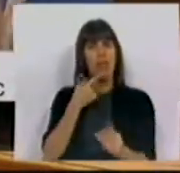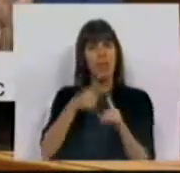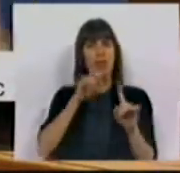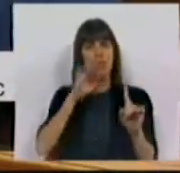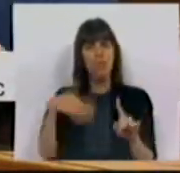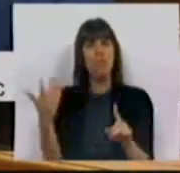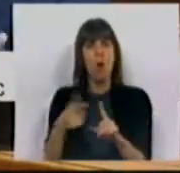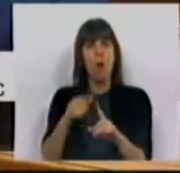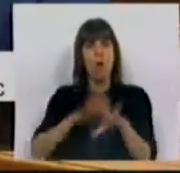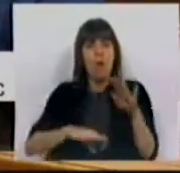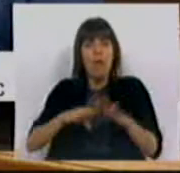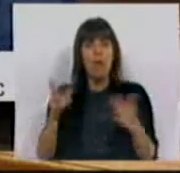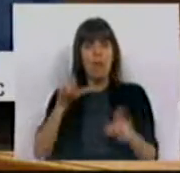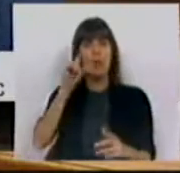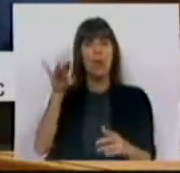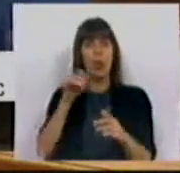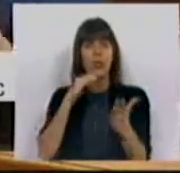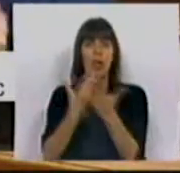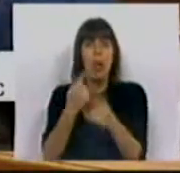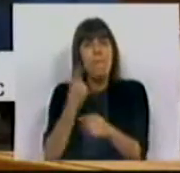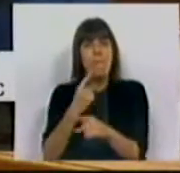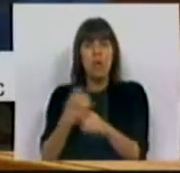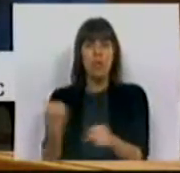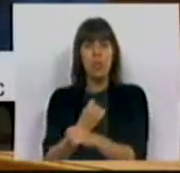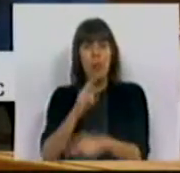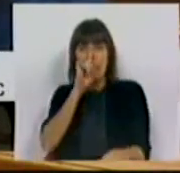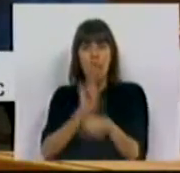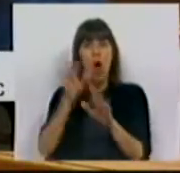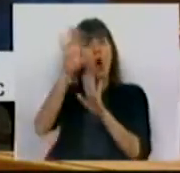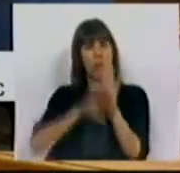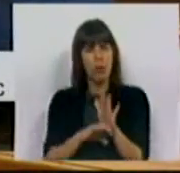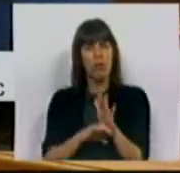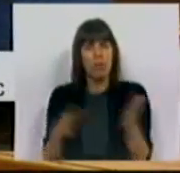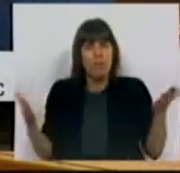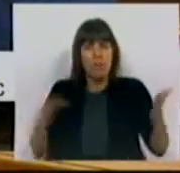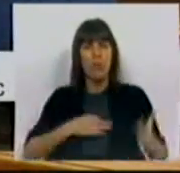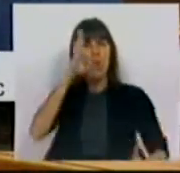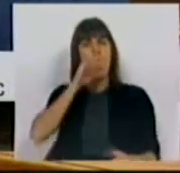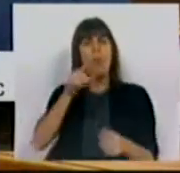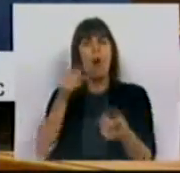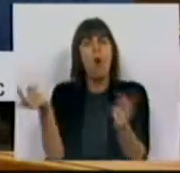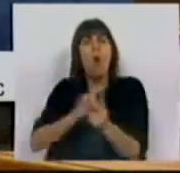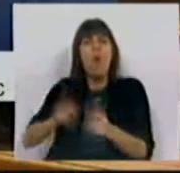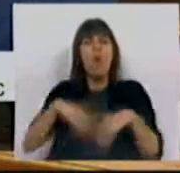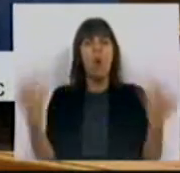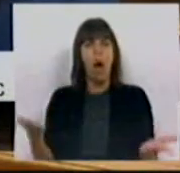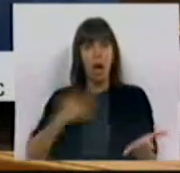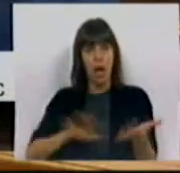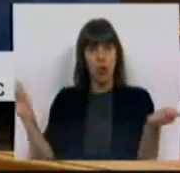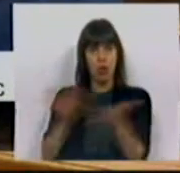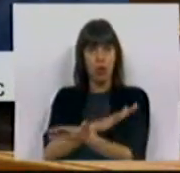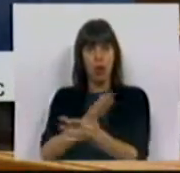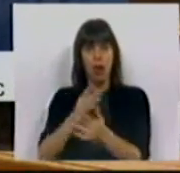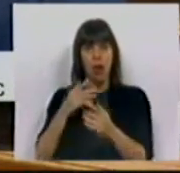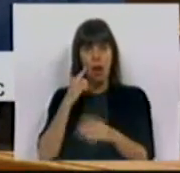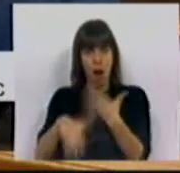poder conseguir fazer com que a Lusa preste o mesmo serviço nas mesmas condições. Ô Sr. Ministro, no que é que ficamos? Querem jornalistas